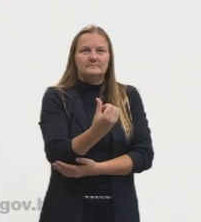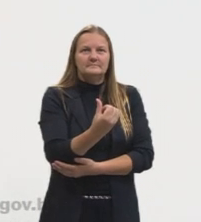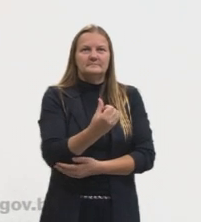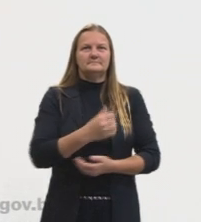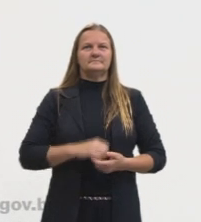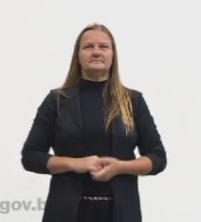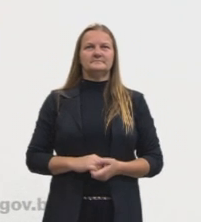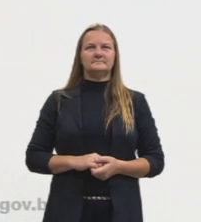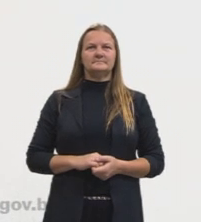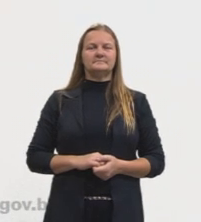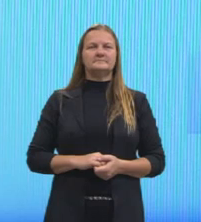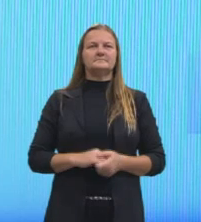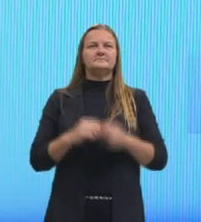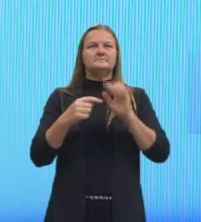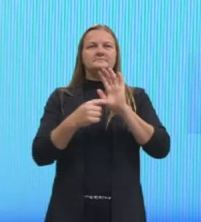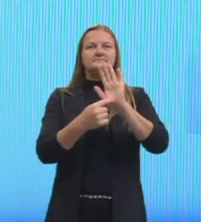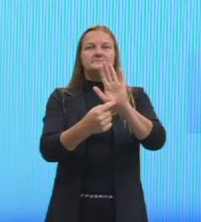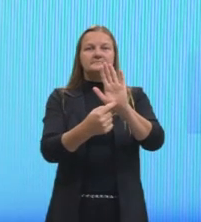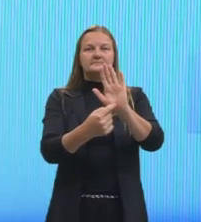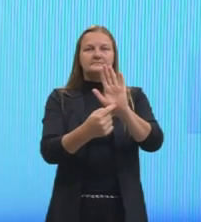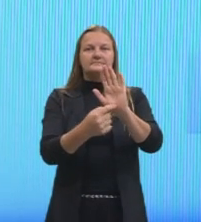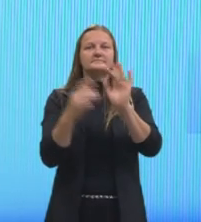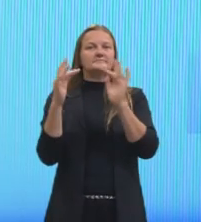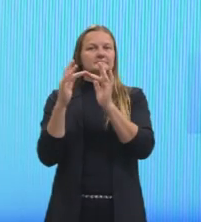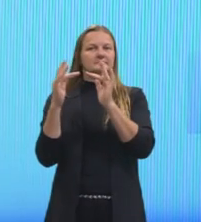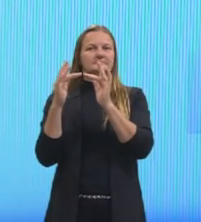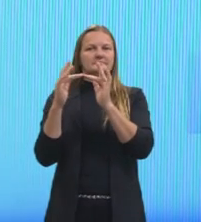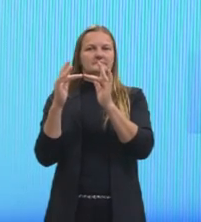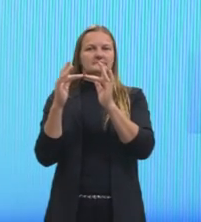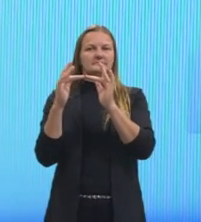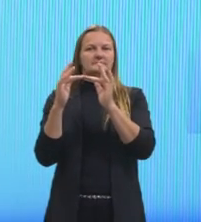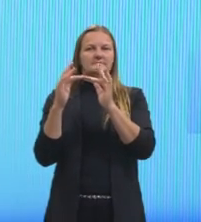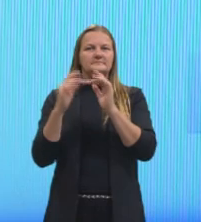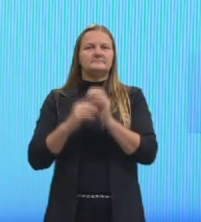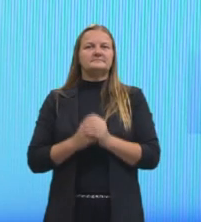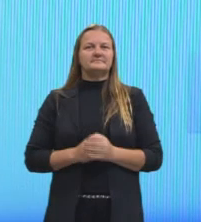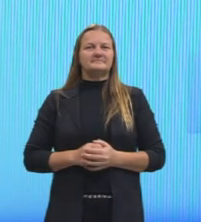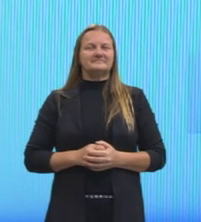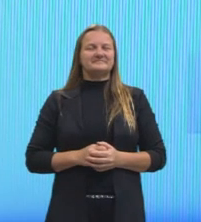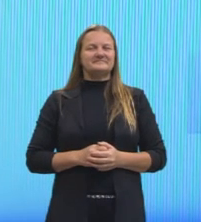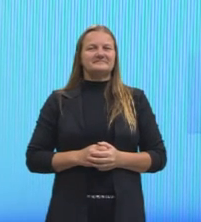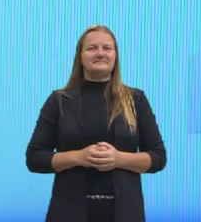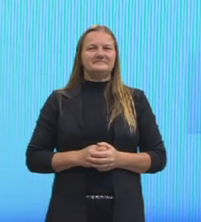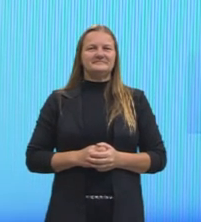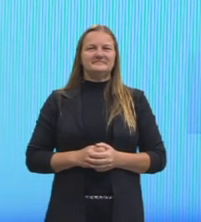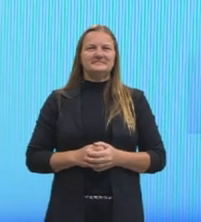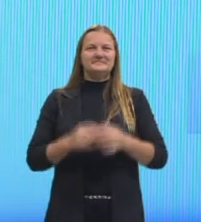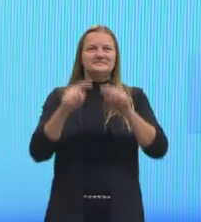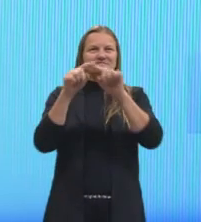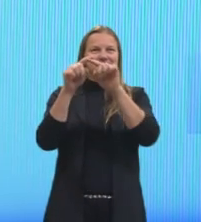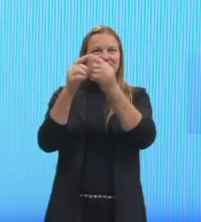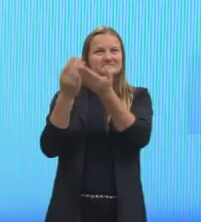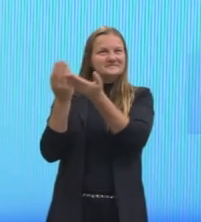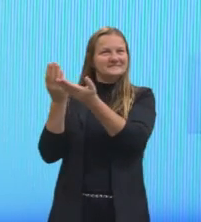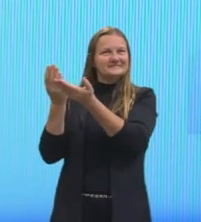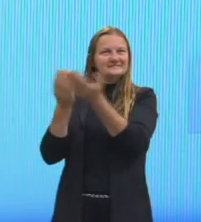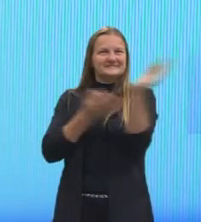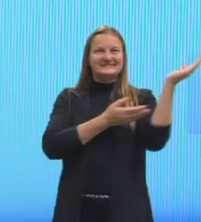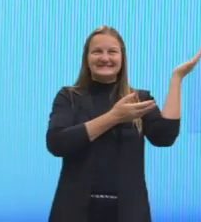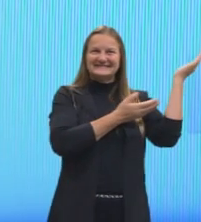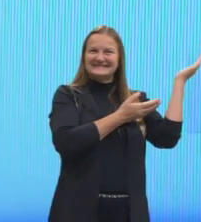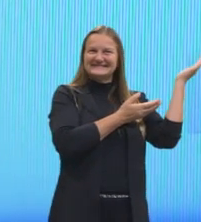E aqui, sempre de praxe, ó, tá o quadrinho com os meus contatos, tá, gurizada? Esse professor